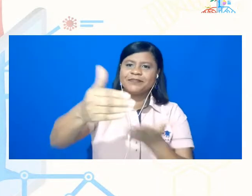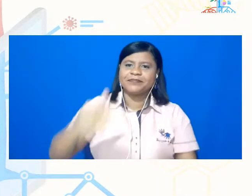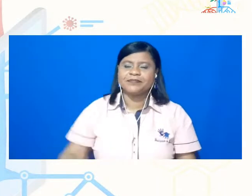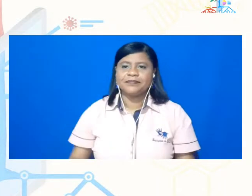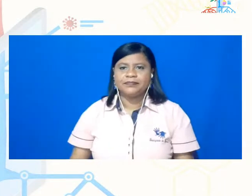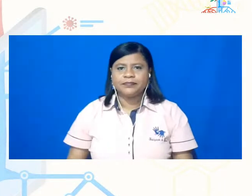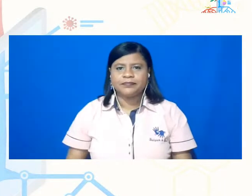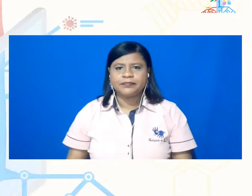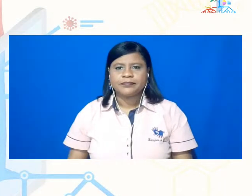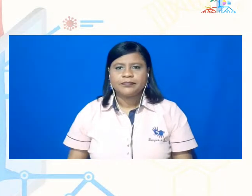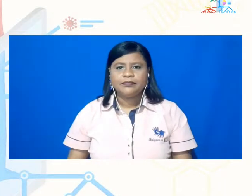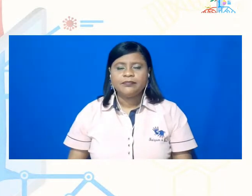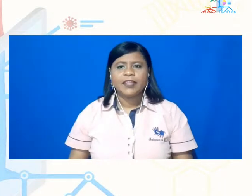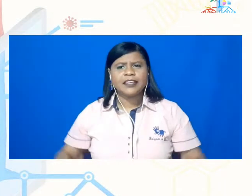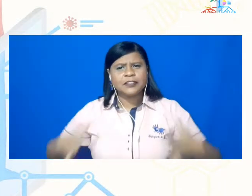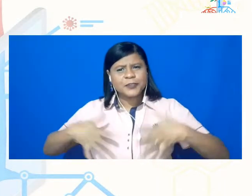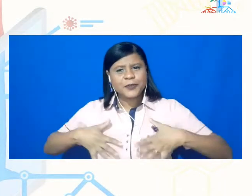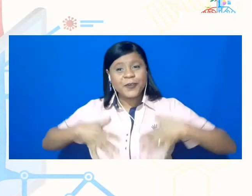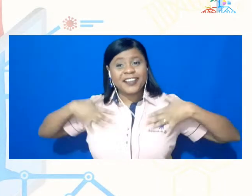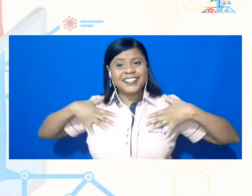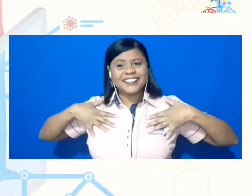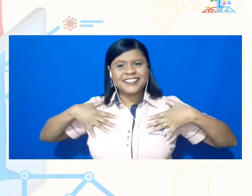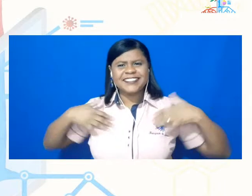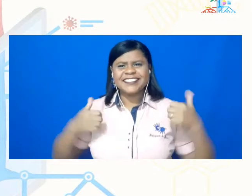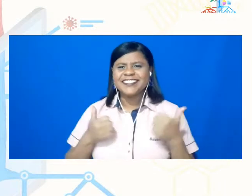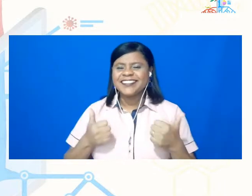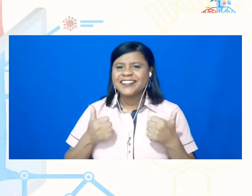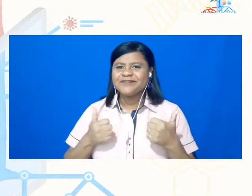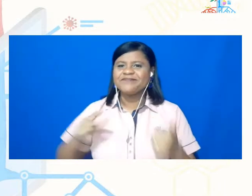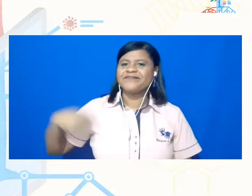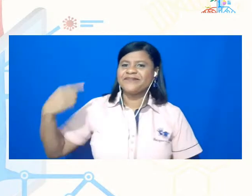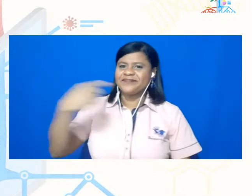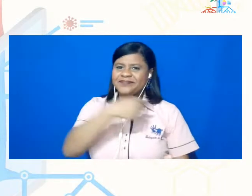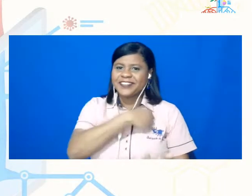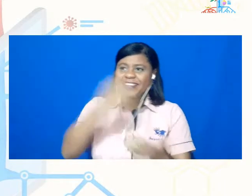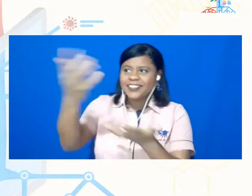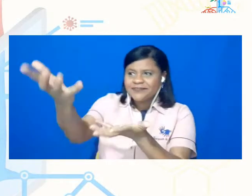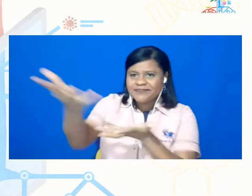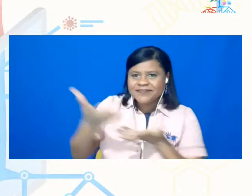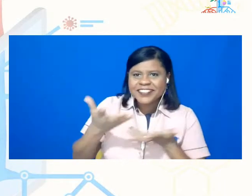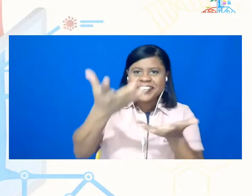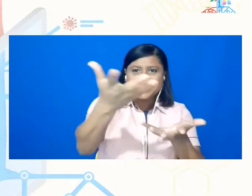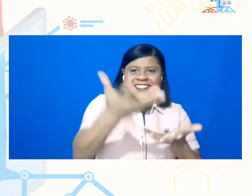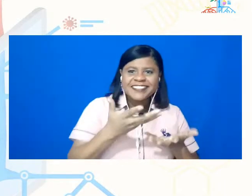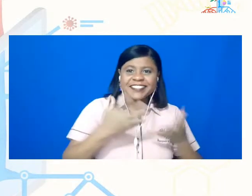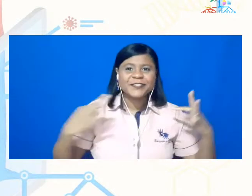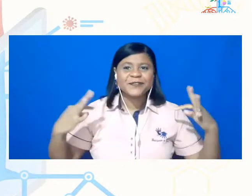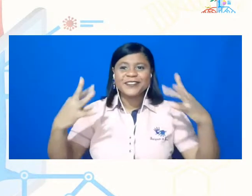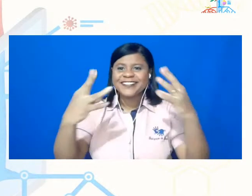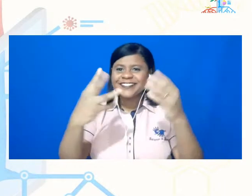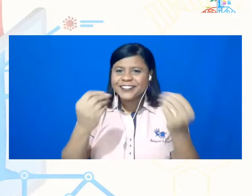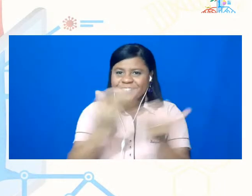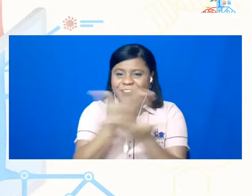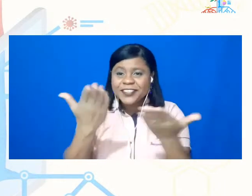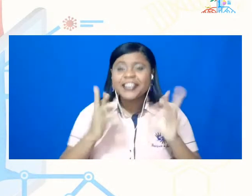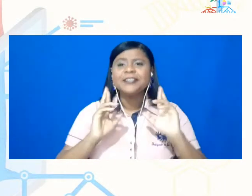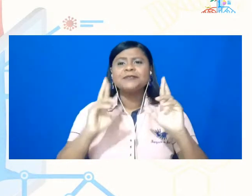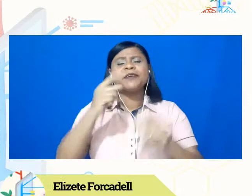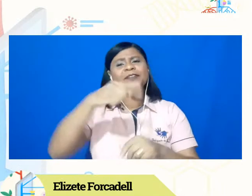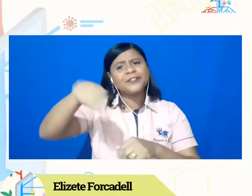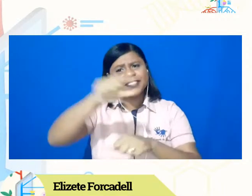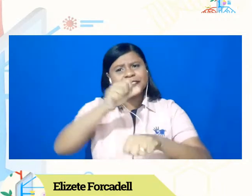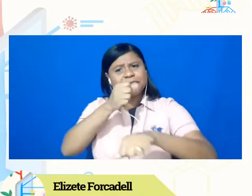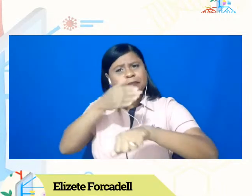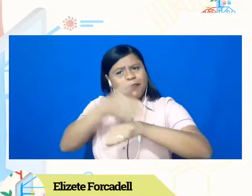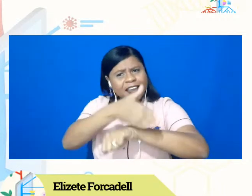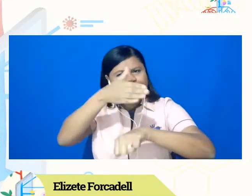é assim, com muita alegria, muita alegria que a gente recebe vocês, e espera que vocês participem, mandem seus